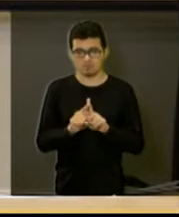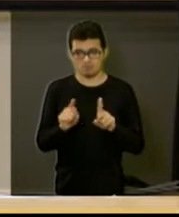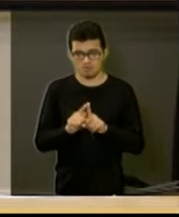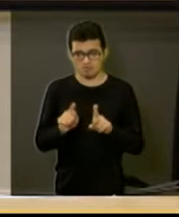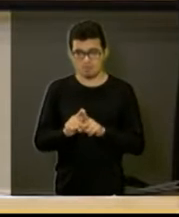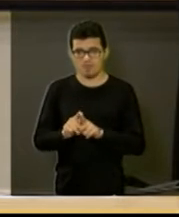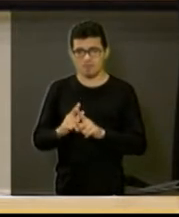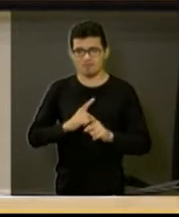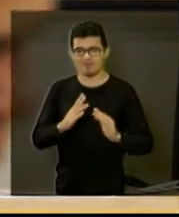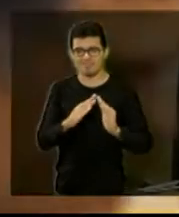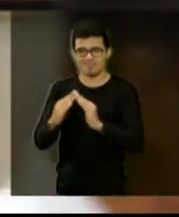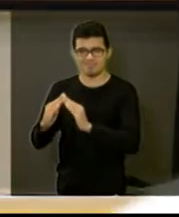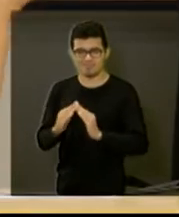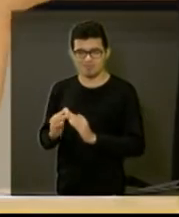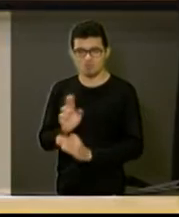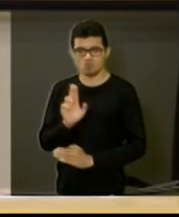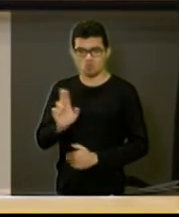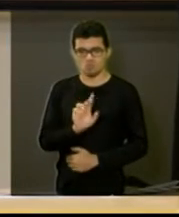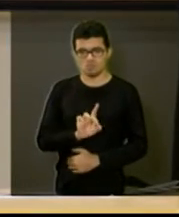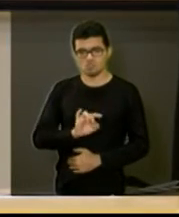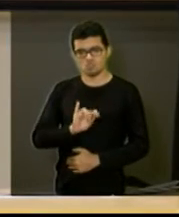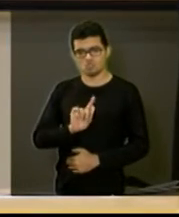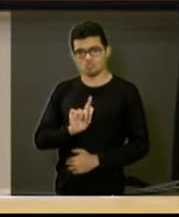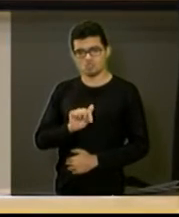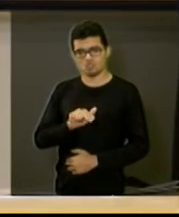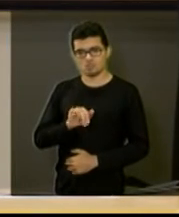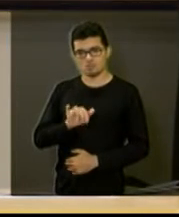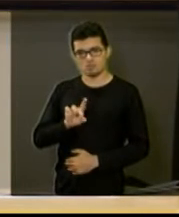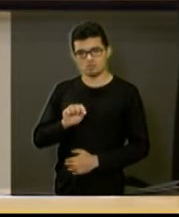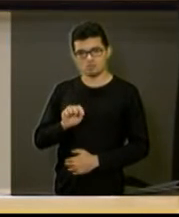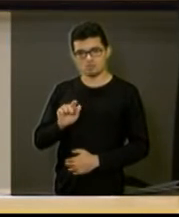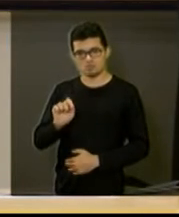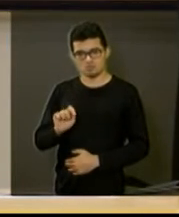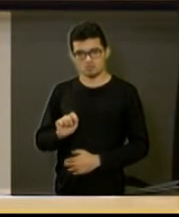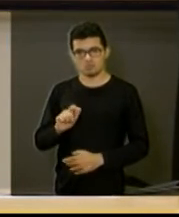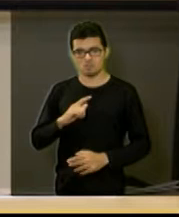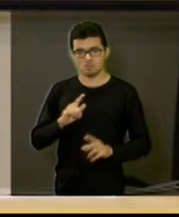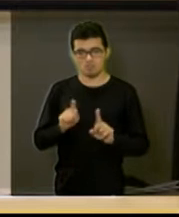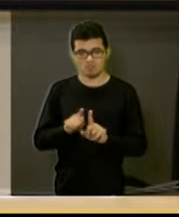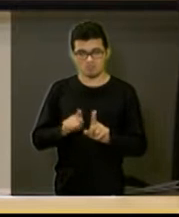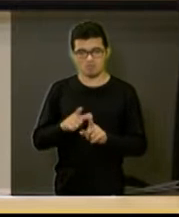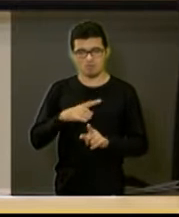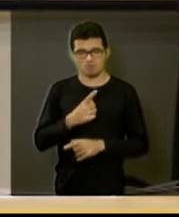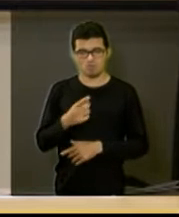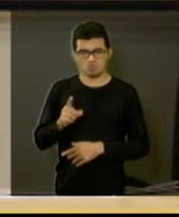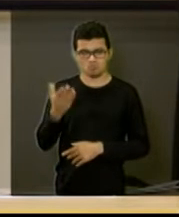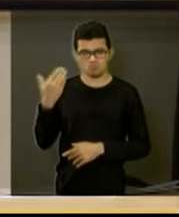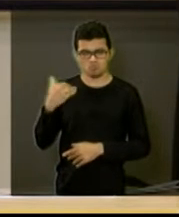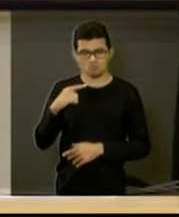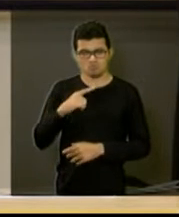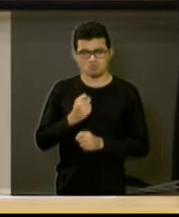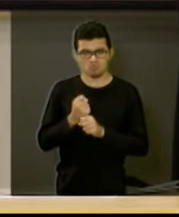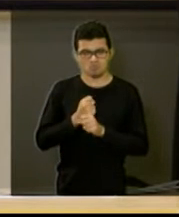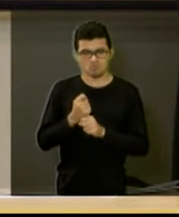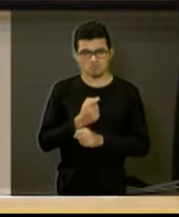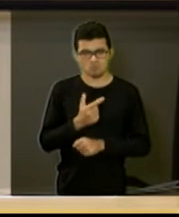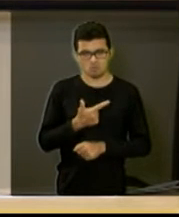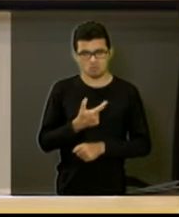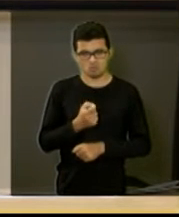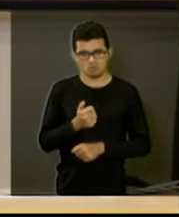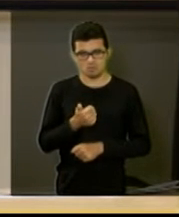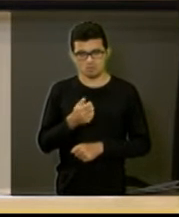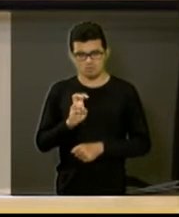também, que foi um último, que foi inaugurado agora recentemente, em 2015,